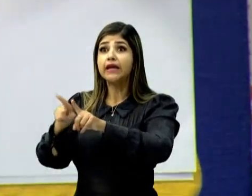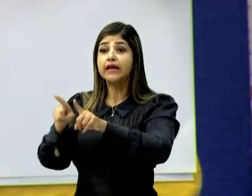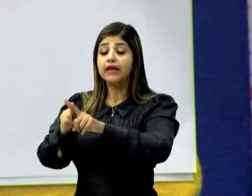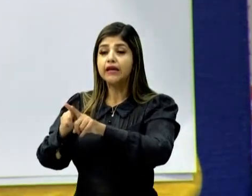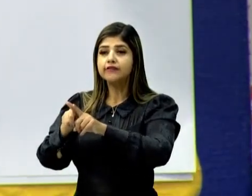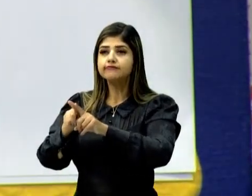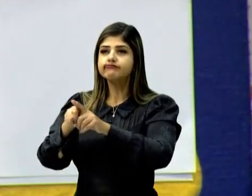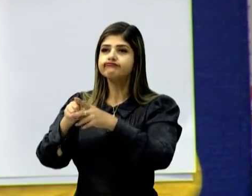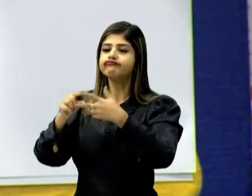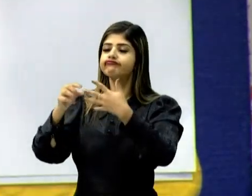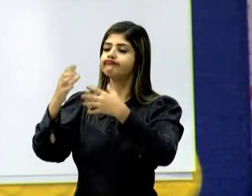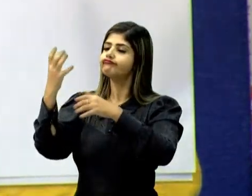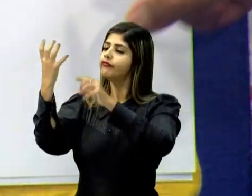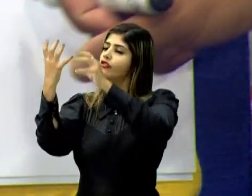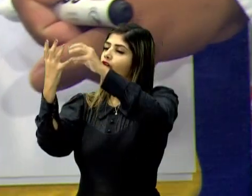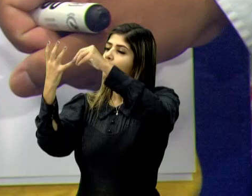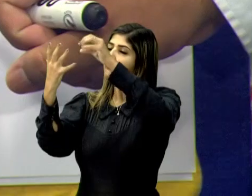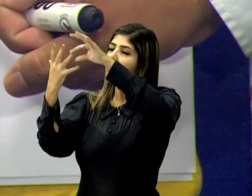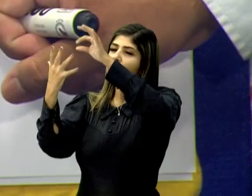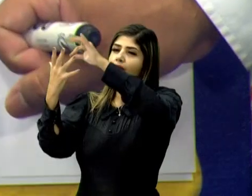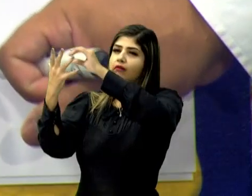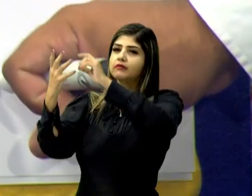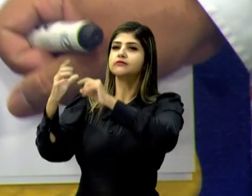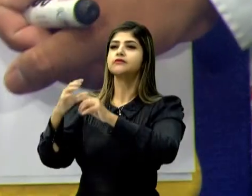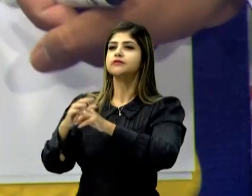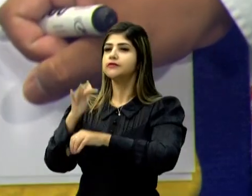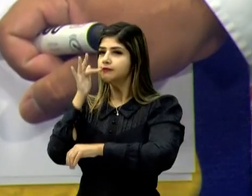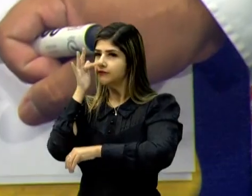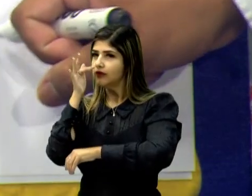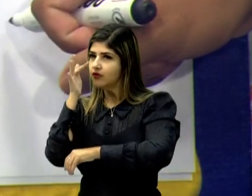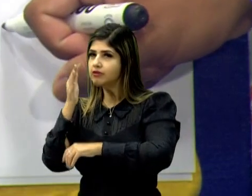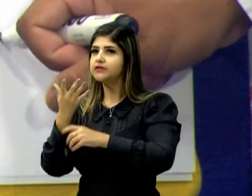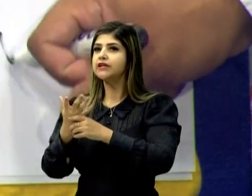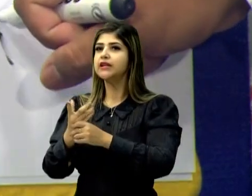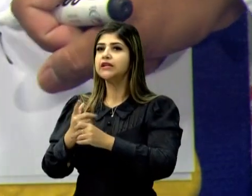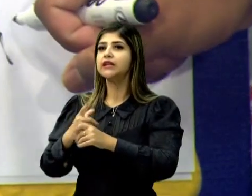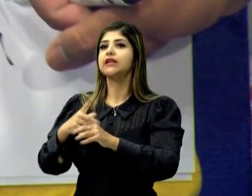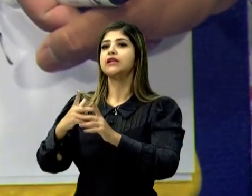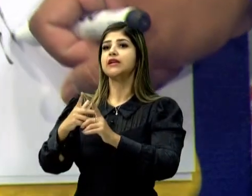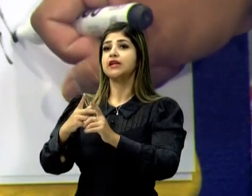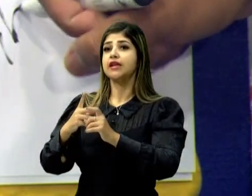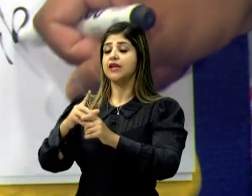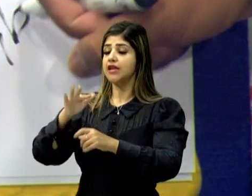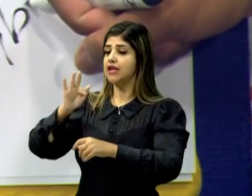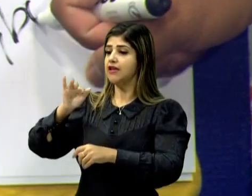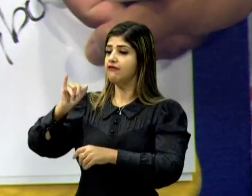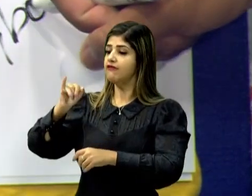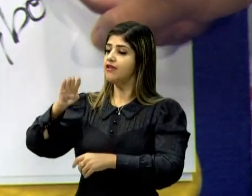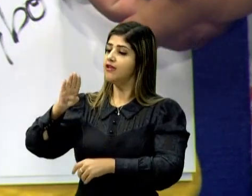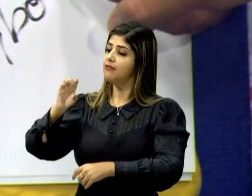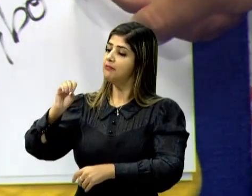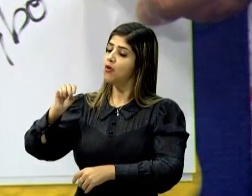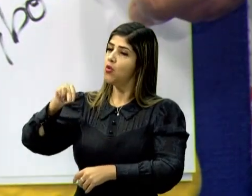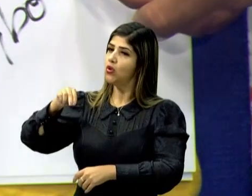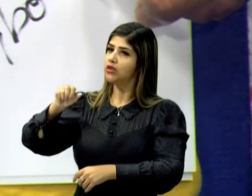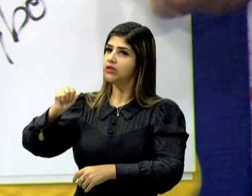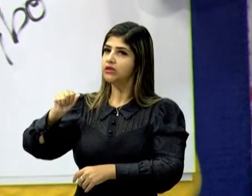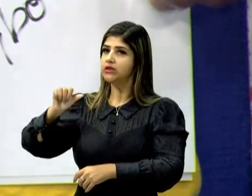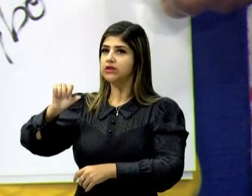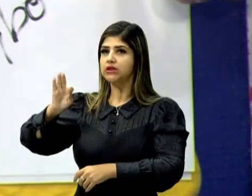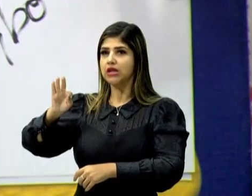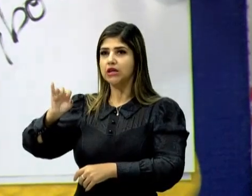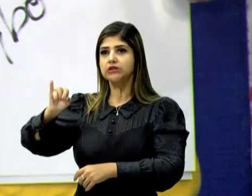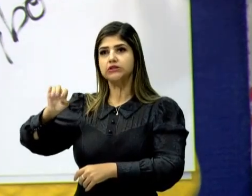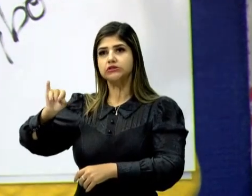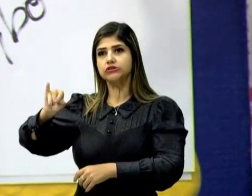pétalas, as flores, seguem uma sequência que nós fizemos aqui, que é chamada de Fibonacci. Em homenagem